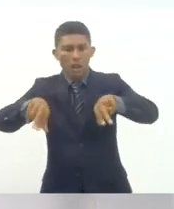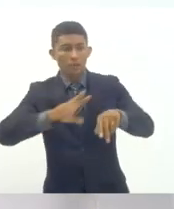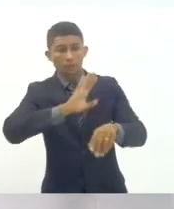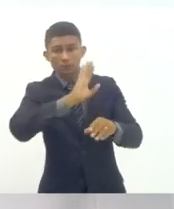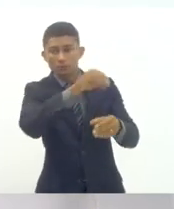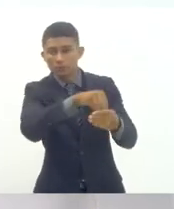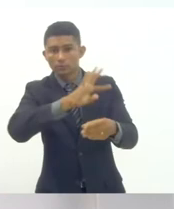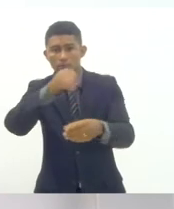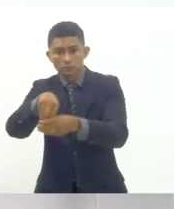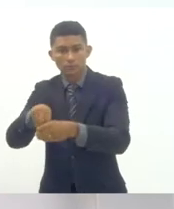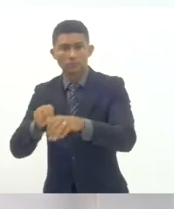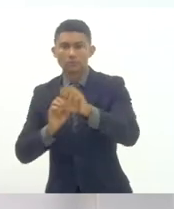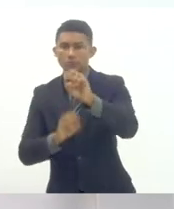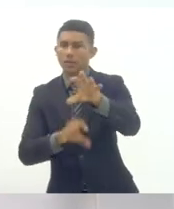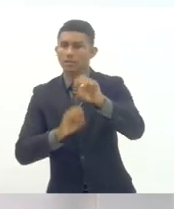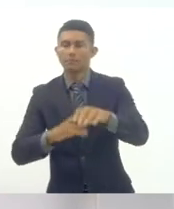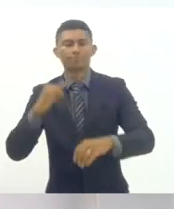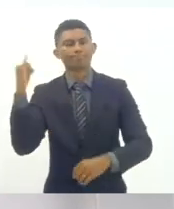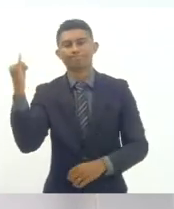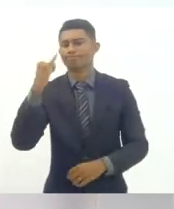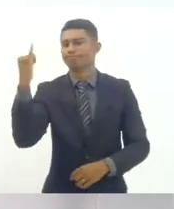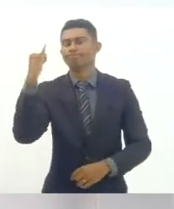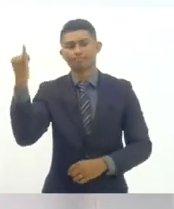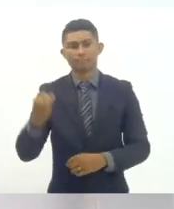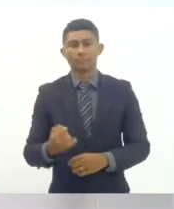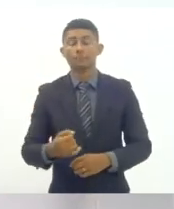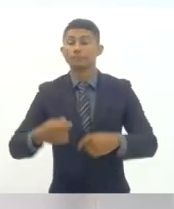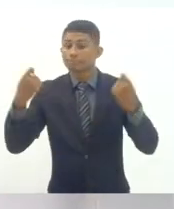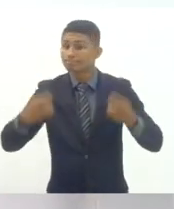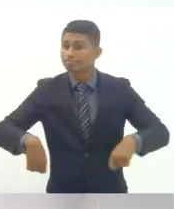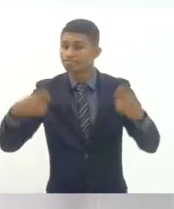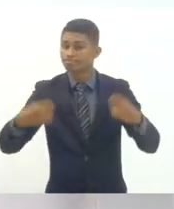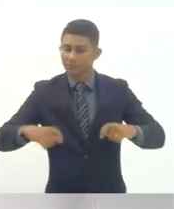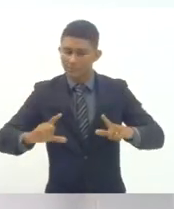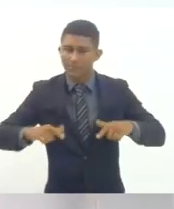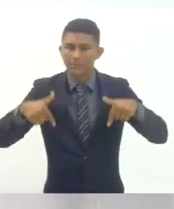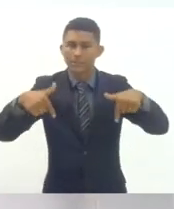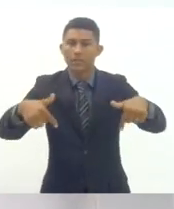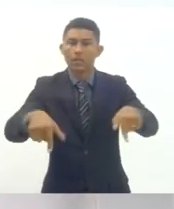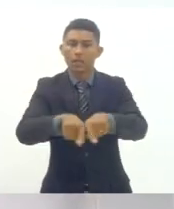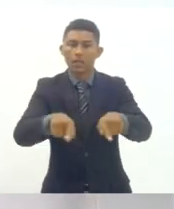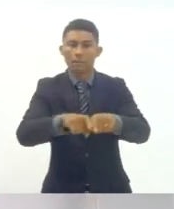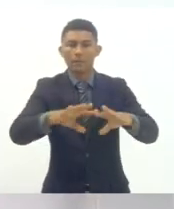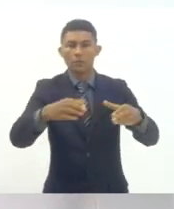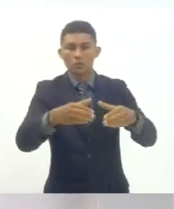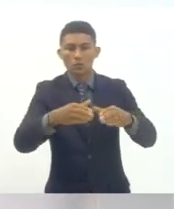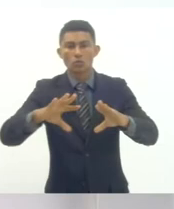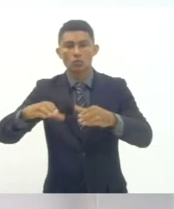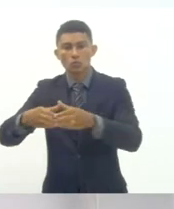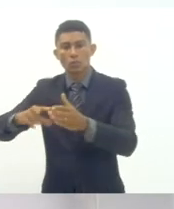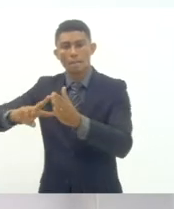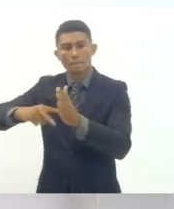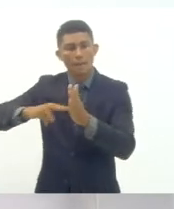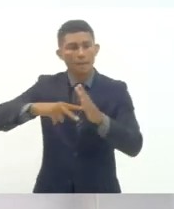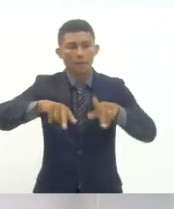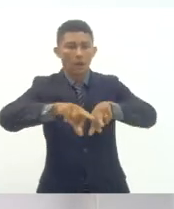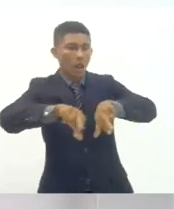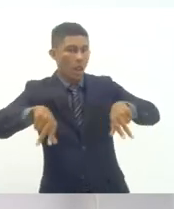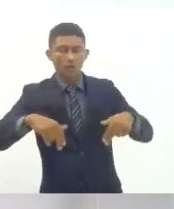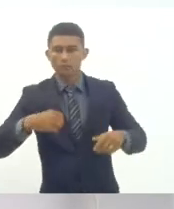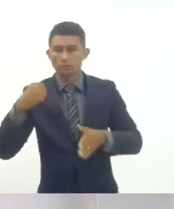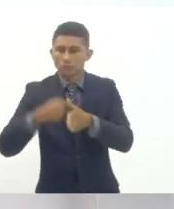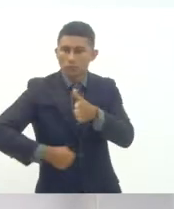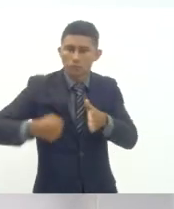a educação do campo como prática social e luta dos movimentos sociais sindicais e pastorais vinculado